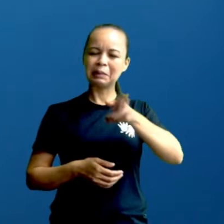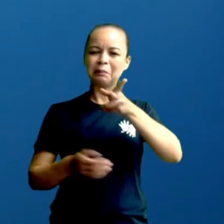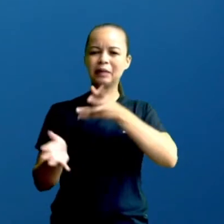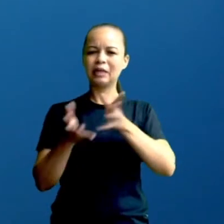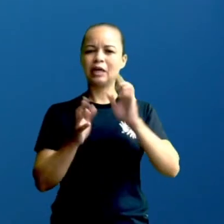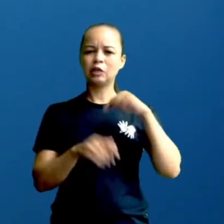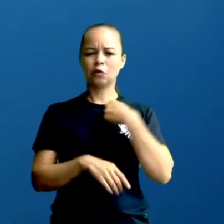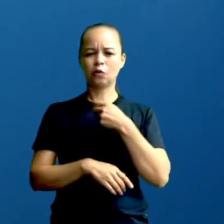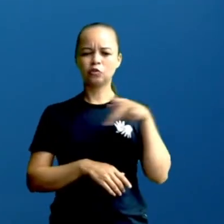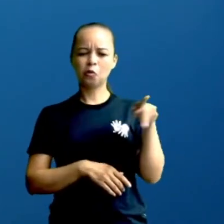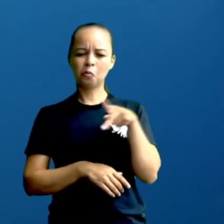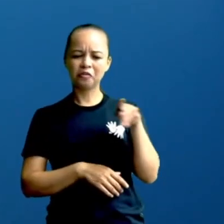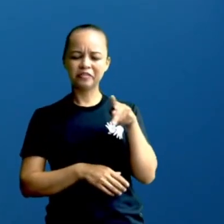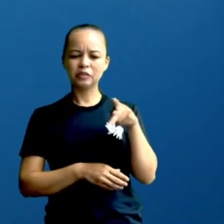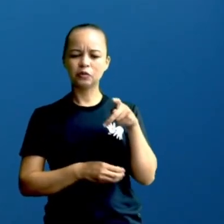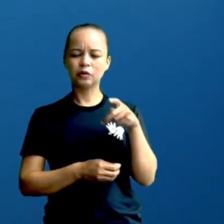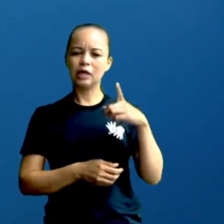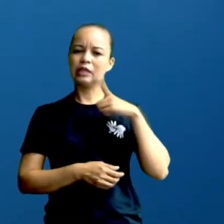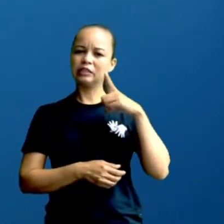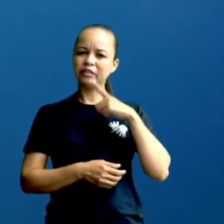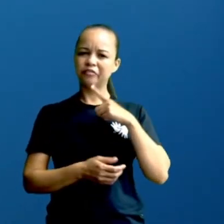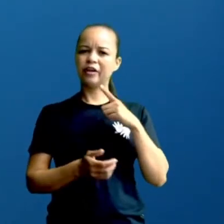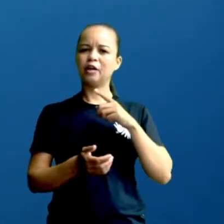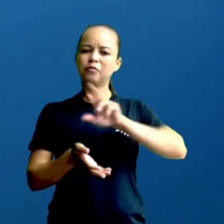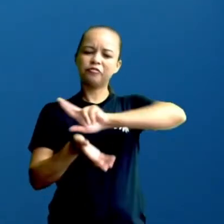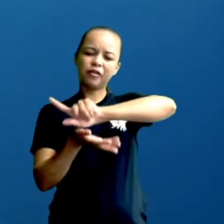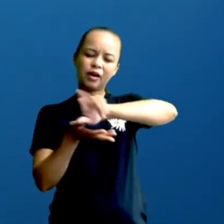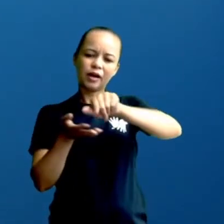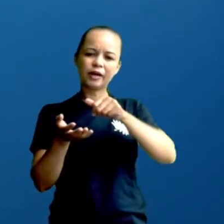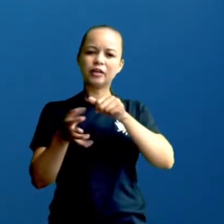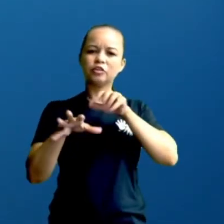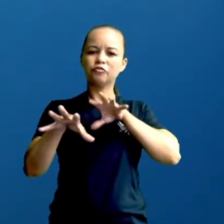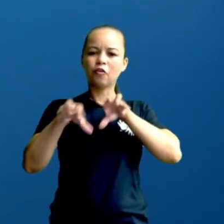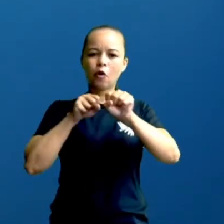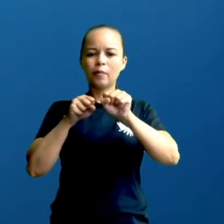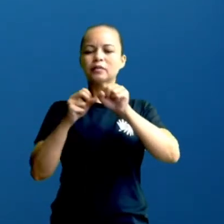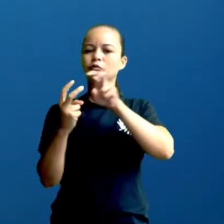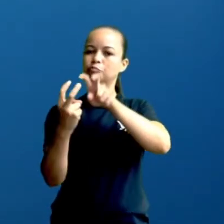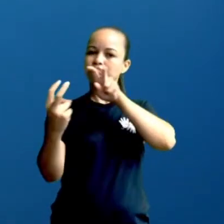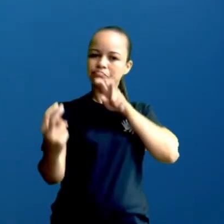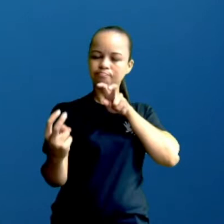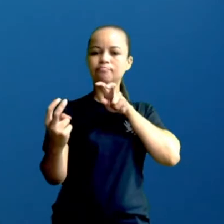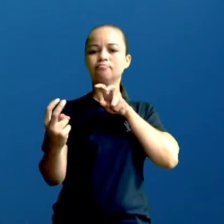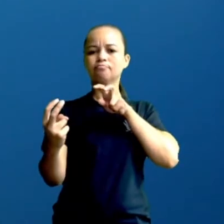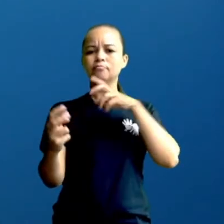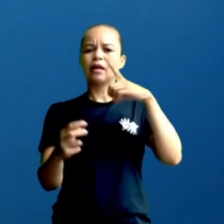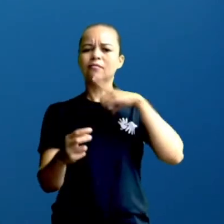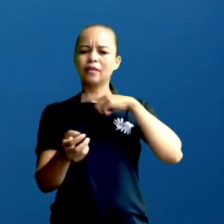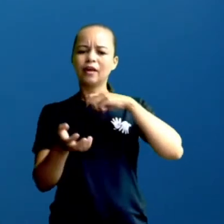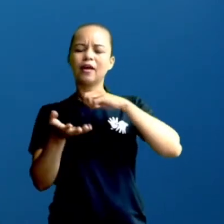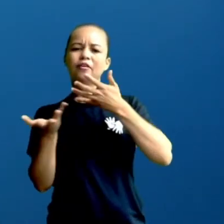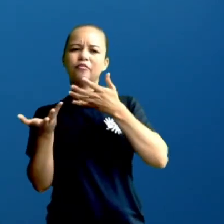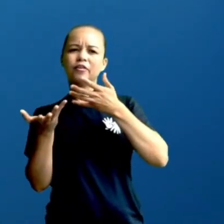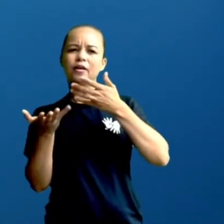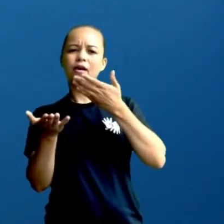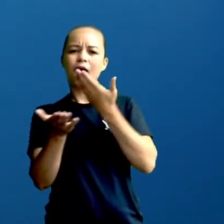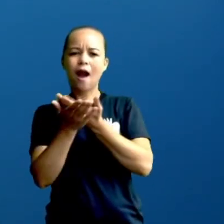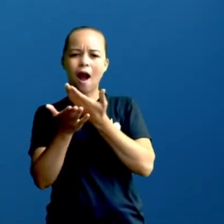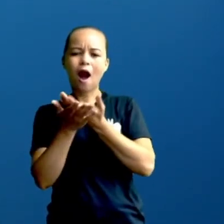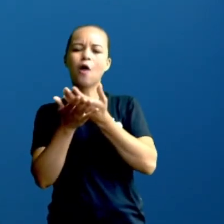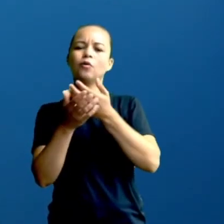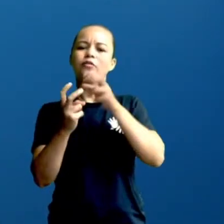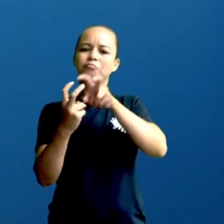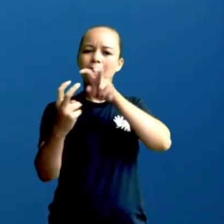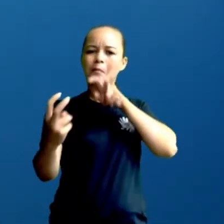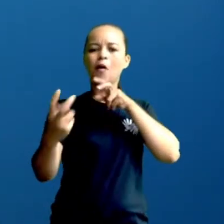enquanto professores, tivemos várias formações online, além das aulas remotas. Então,